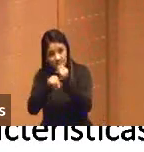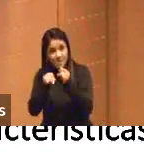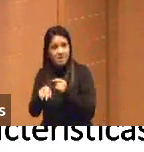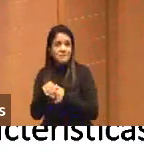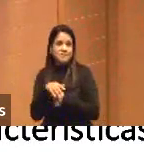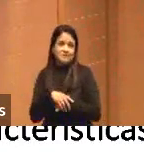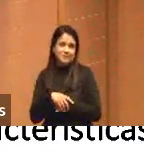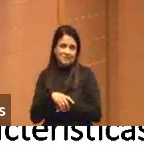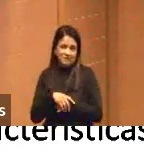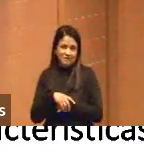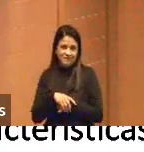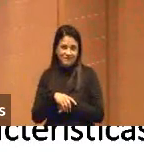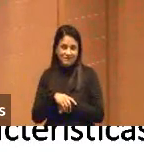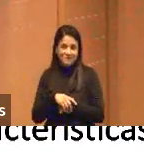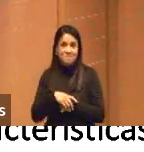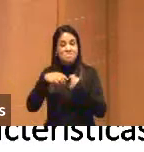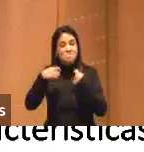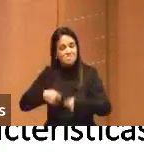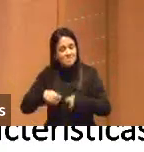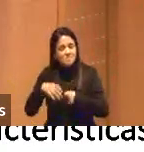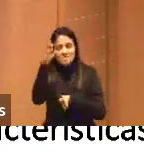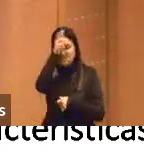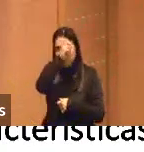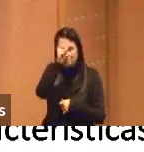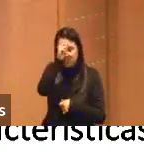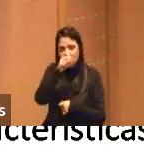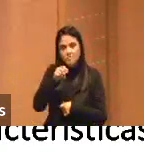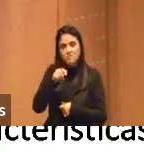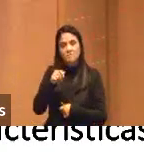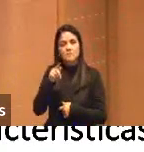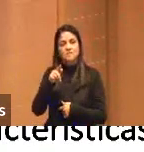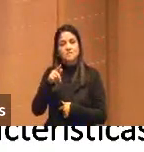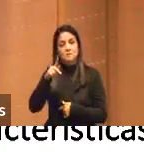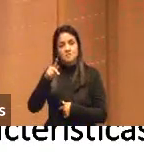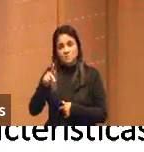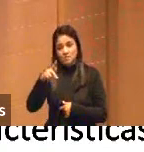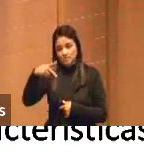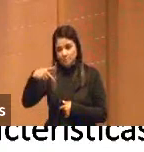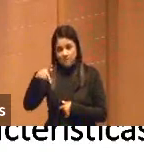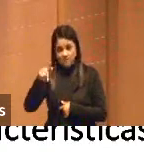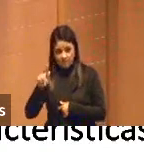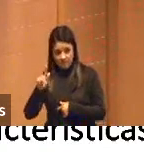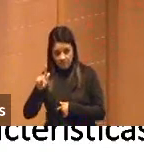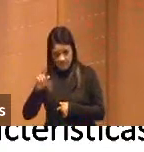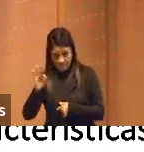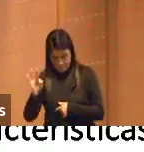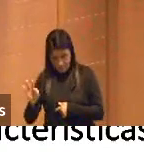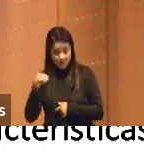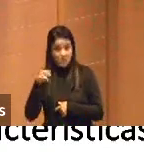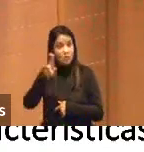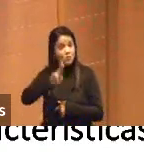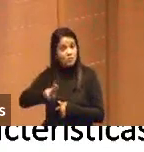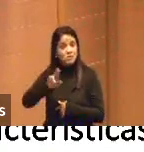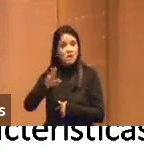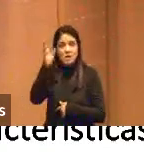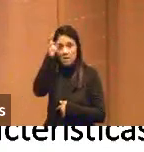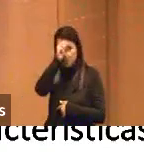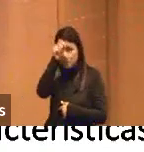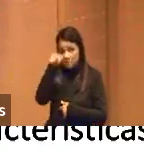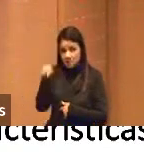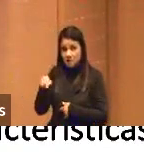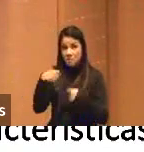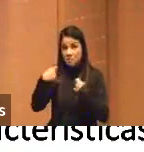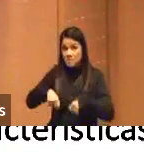Então, é preciso aprender a usá-lo, é preciso ter uma educação para o uso e, primeiro, a educação